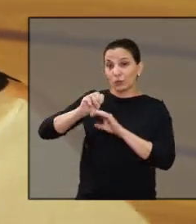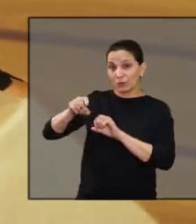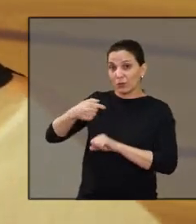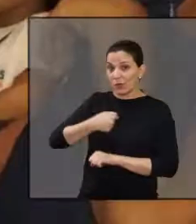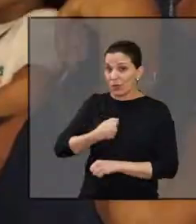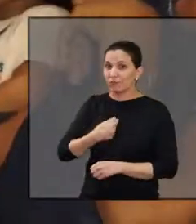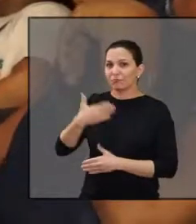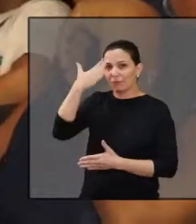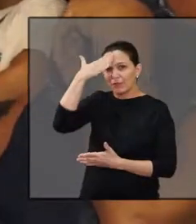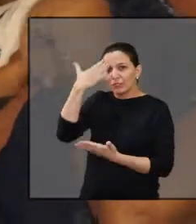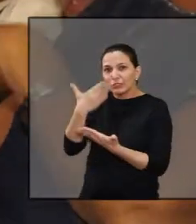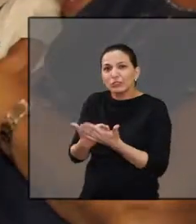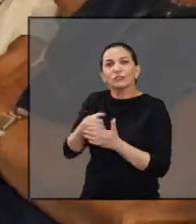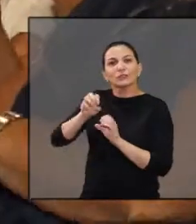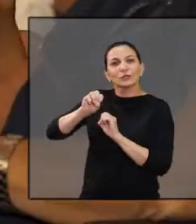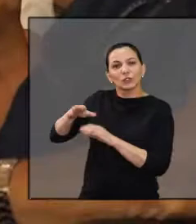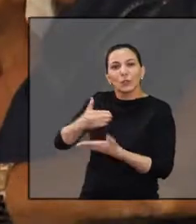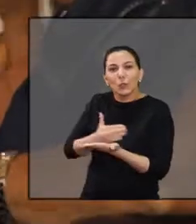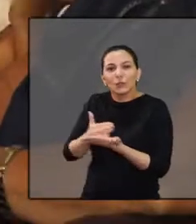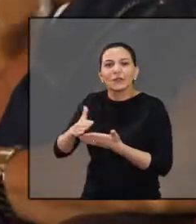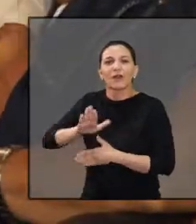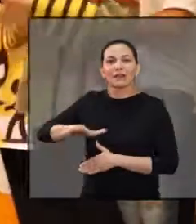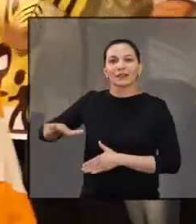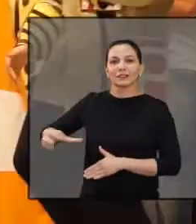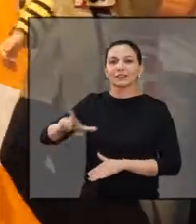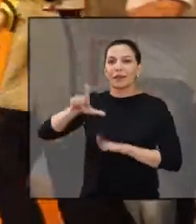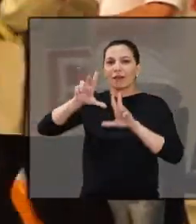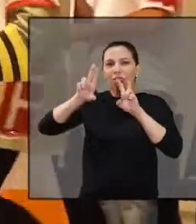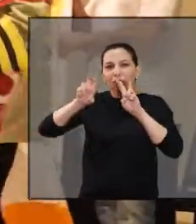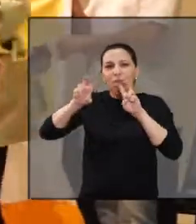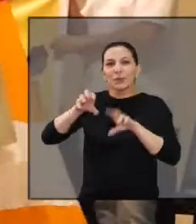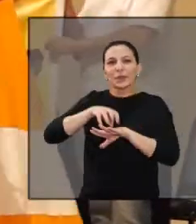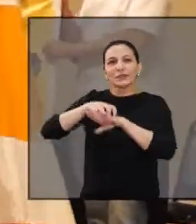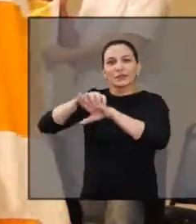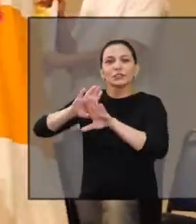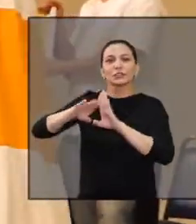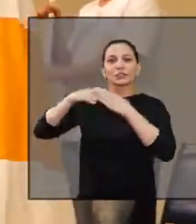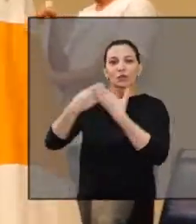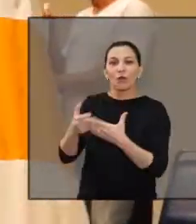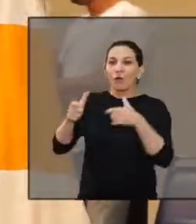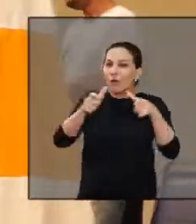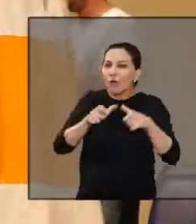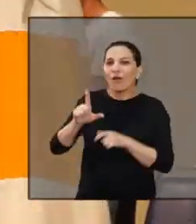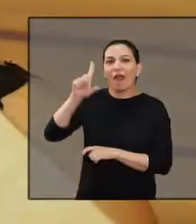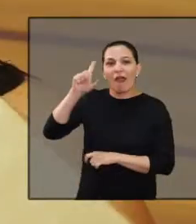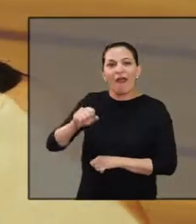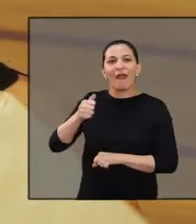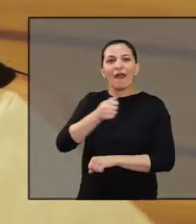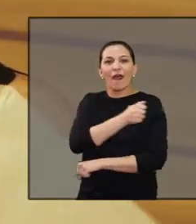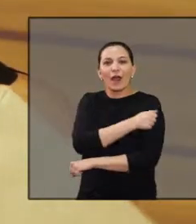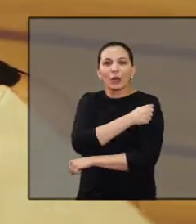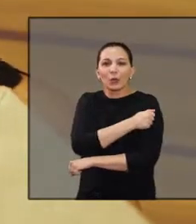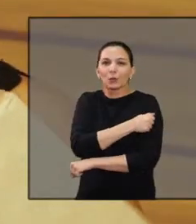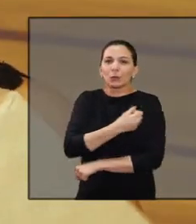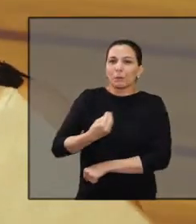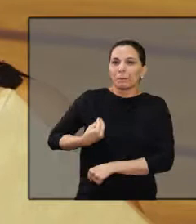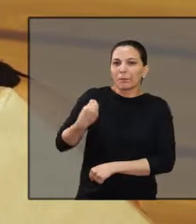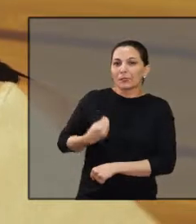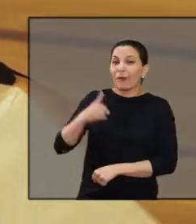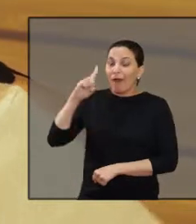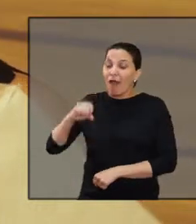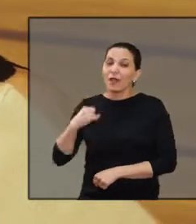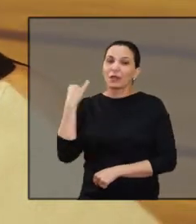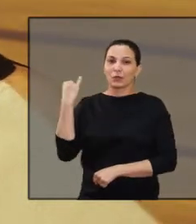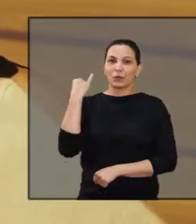na educação, é desde pequeno. E seja no trânsito, seja na escola, seja em qualquer lugar, é o momento que ele tem de